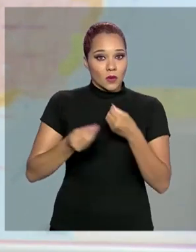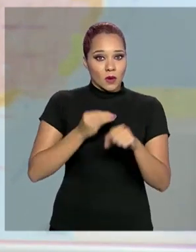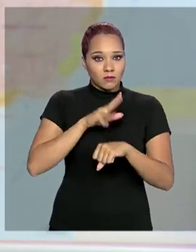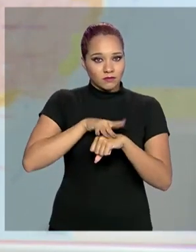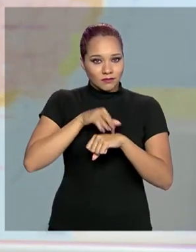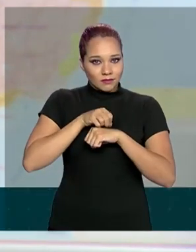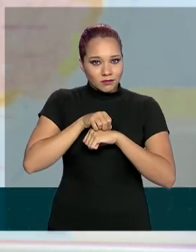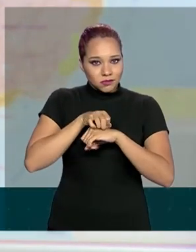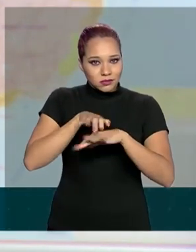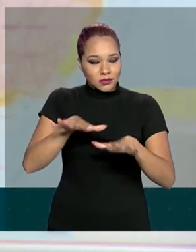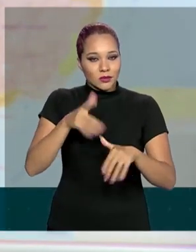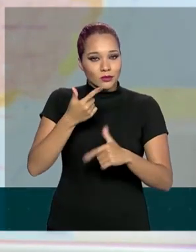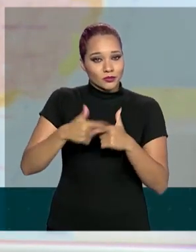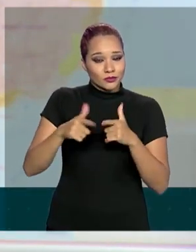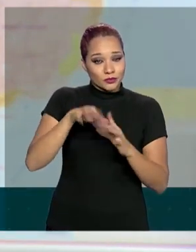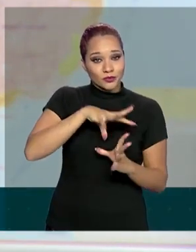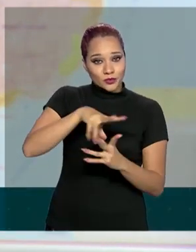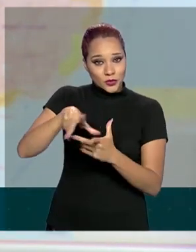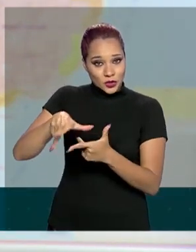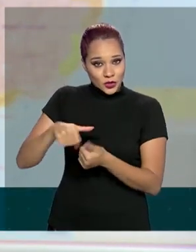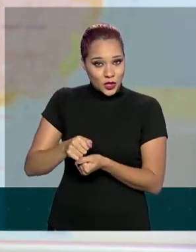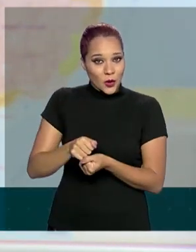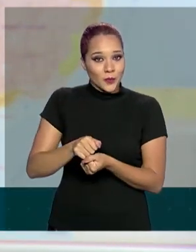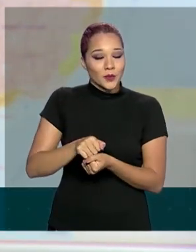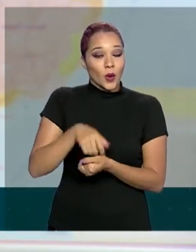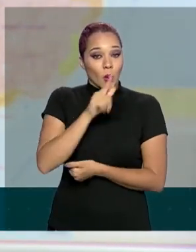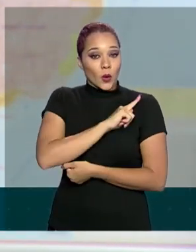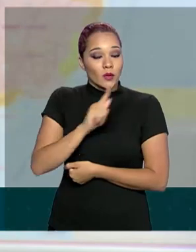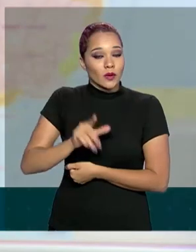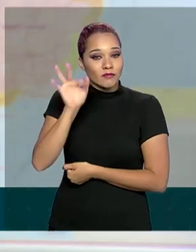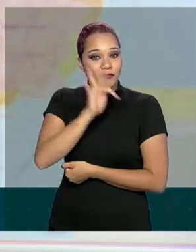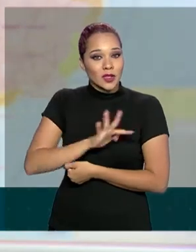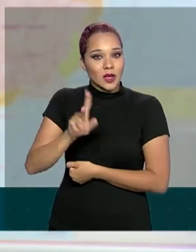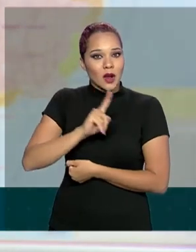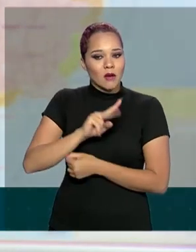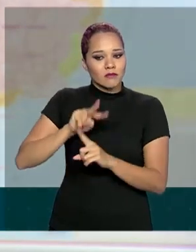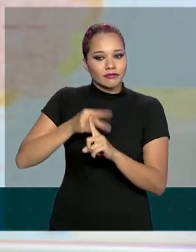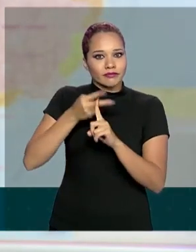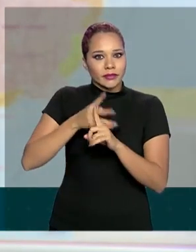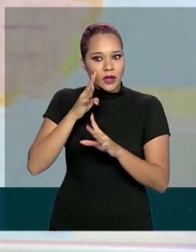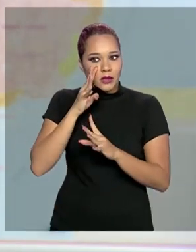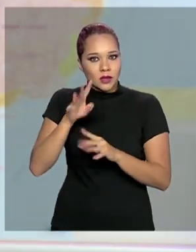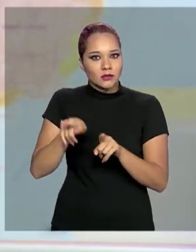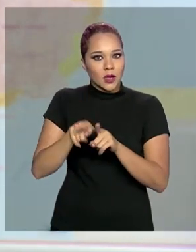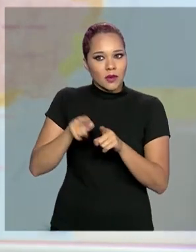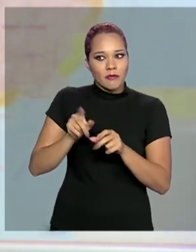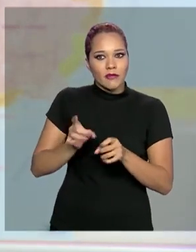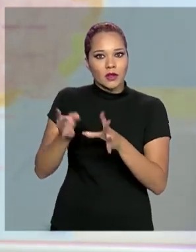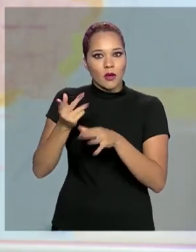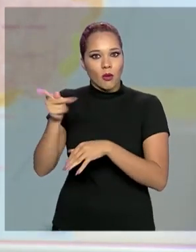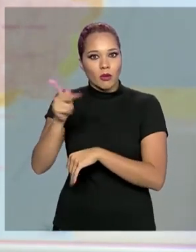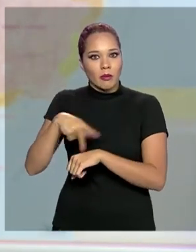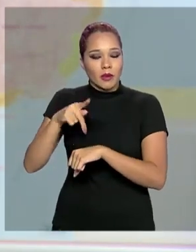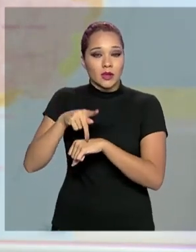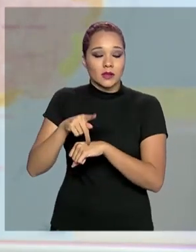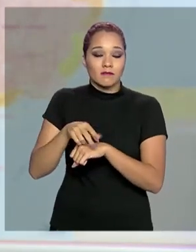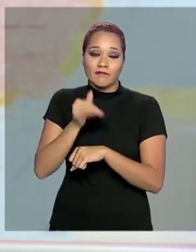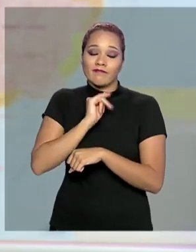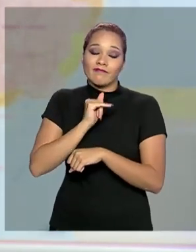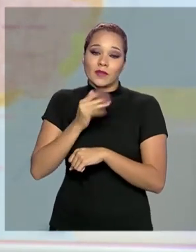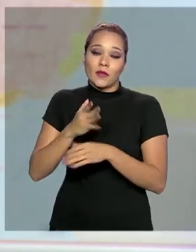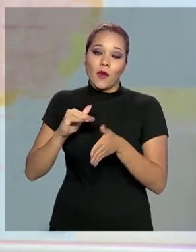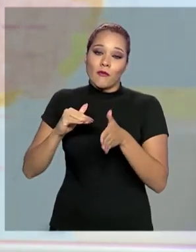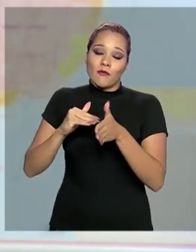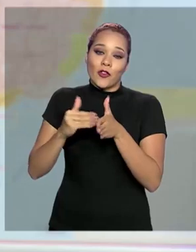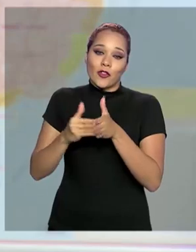problema mundial, o governo federal redobrou a atenção também com as exportações. Um exemplo foi o fechamento das fronteiras,